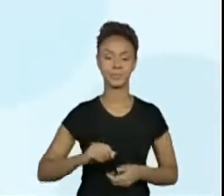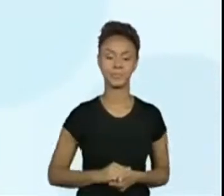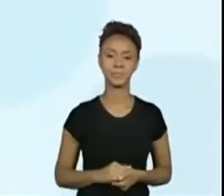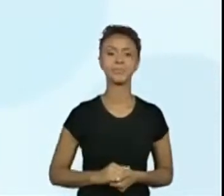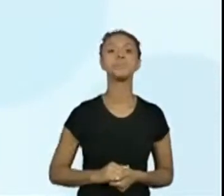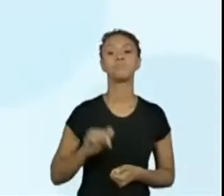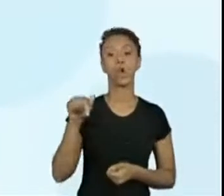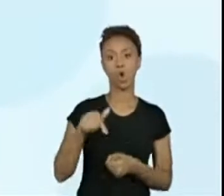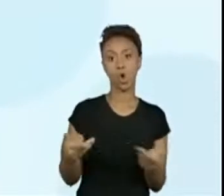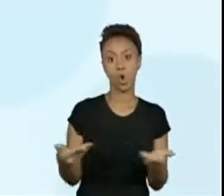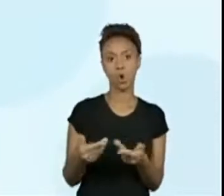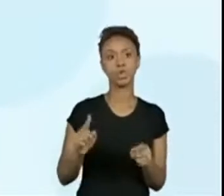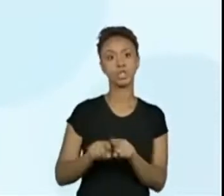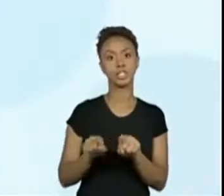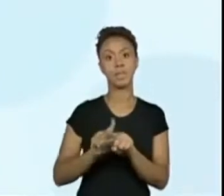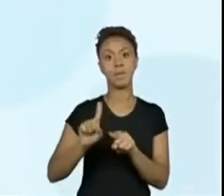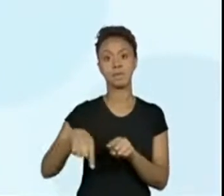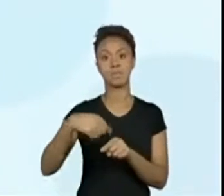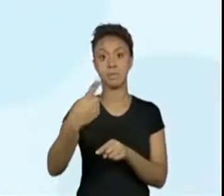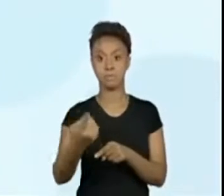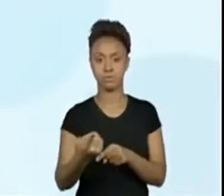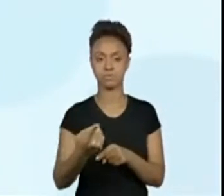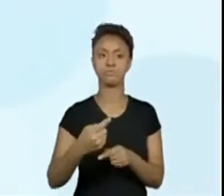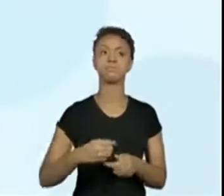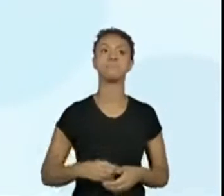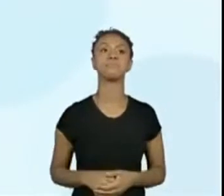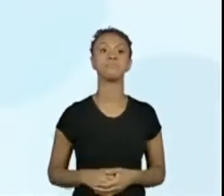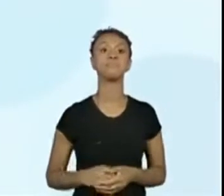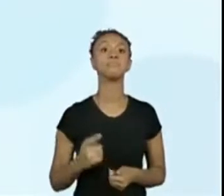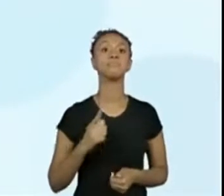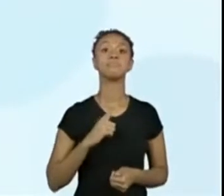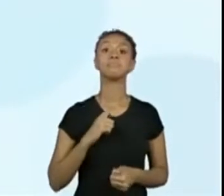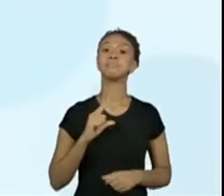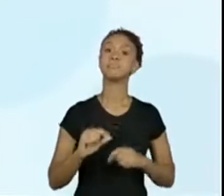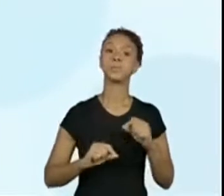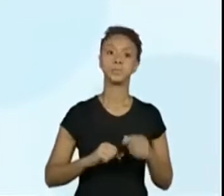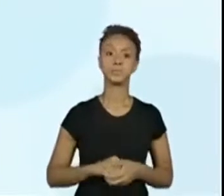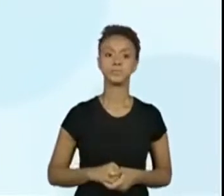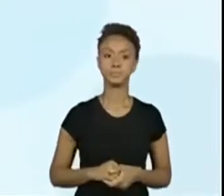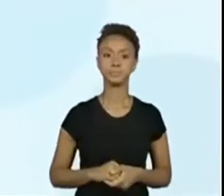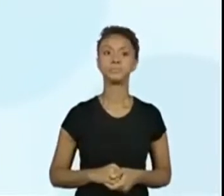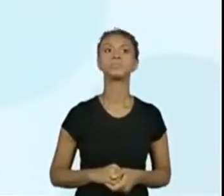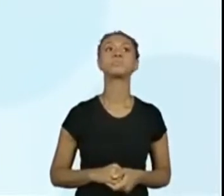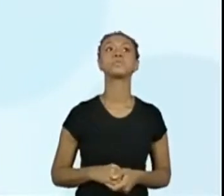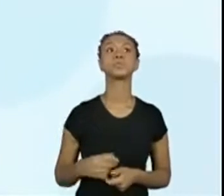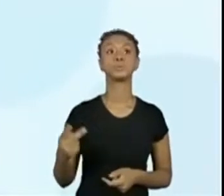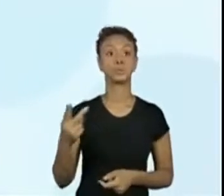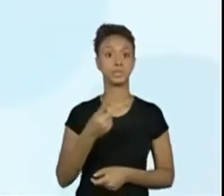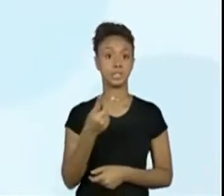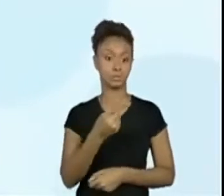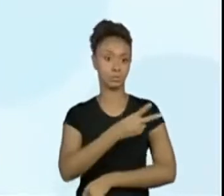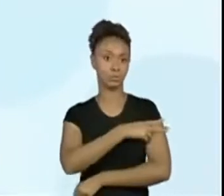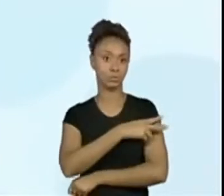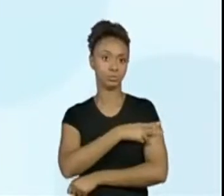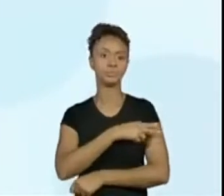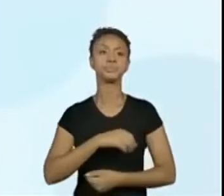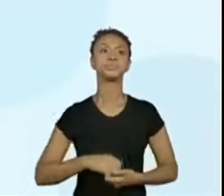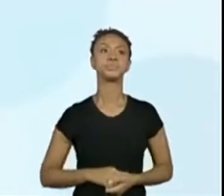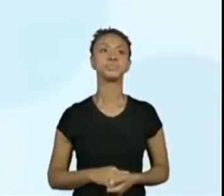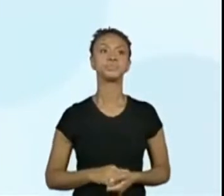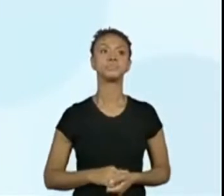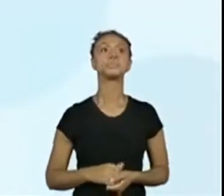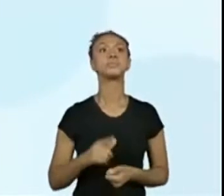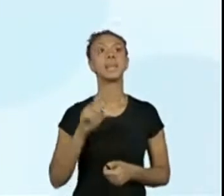e depois quando a gente retornar novamente. Então, a gente tem uma habilidade, de segundo ano, que é ler e compreender